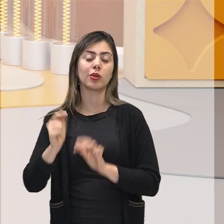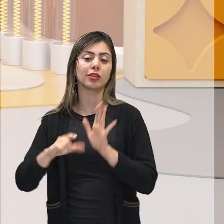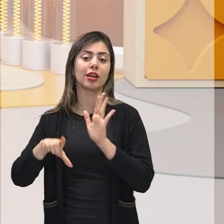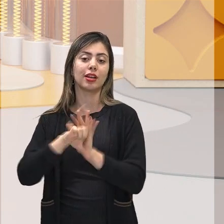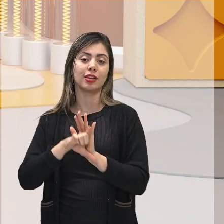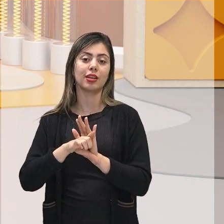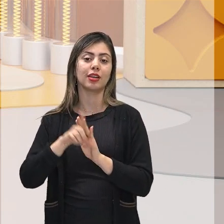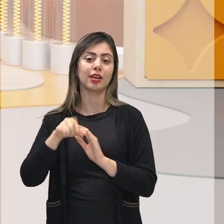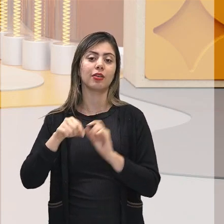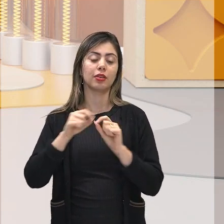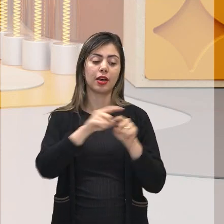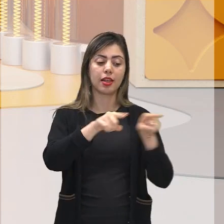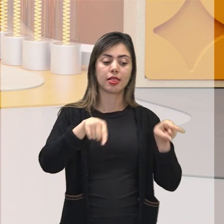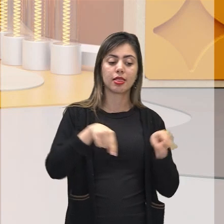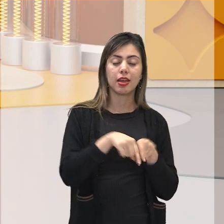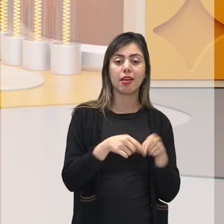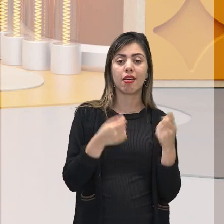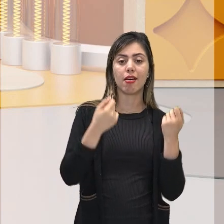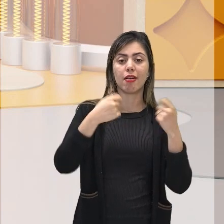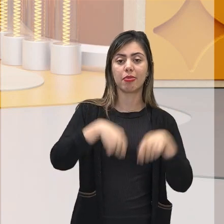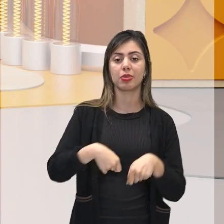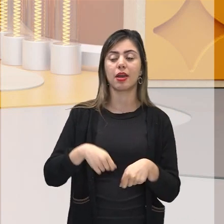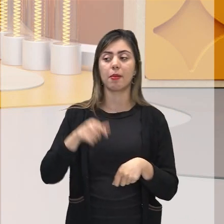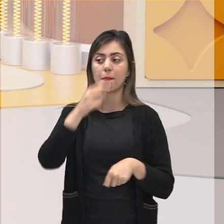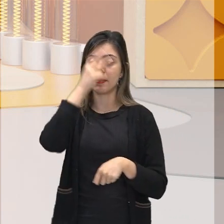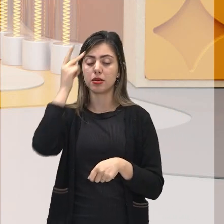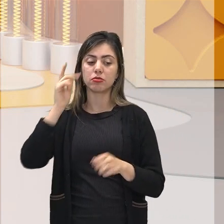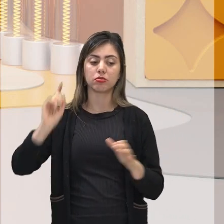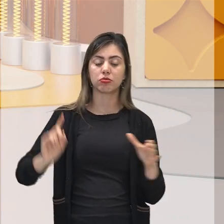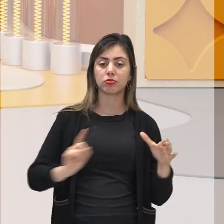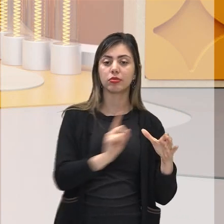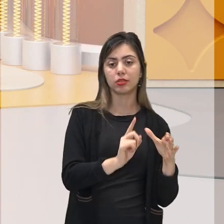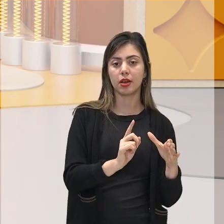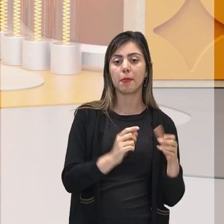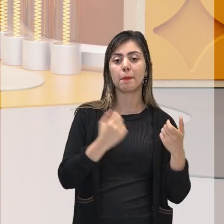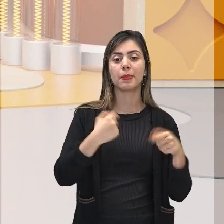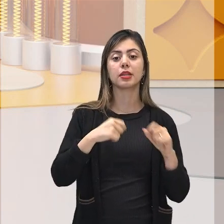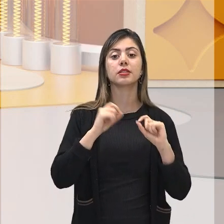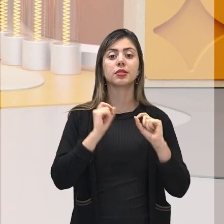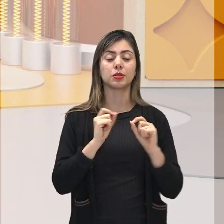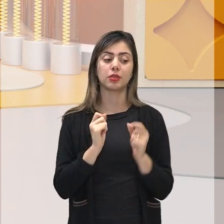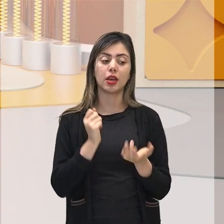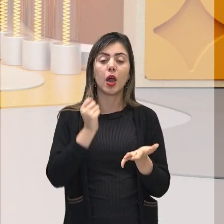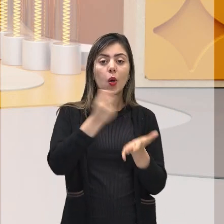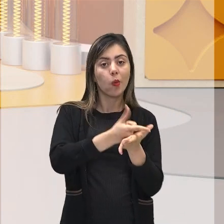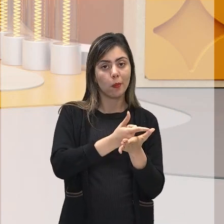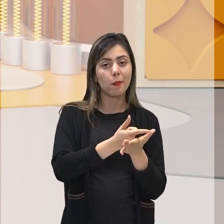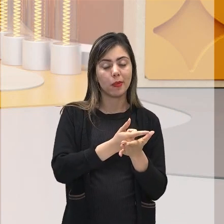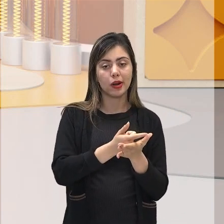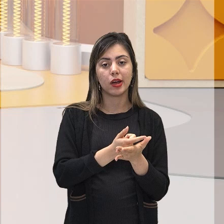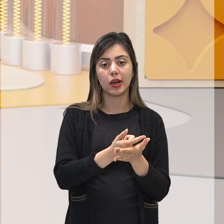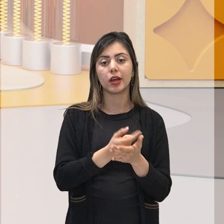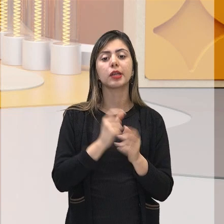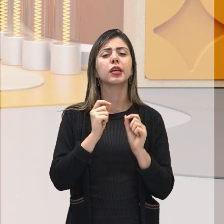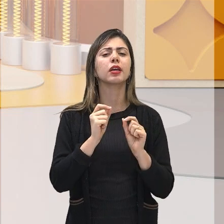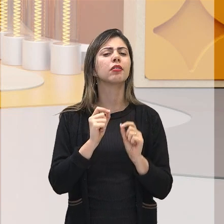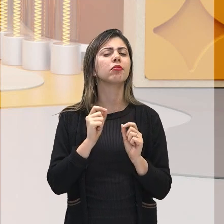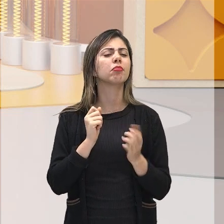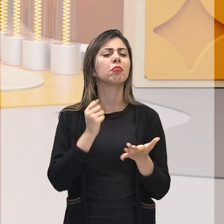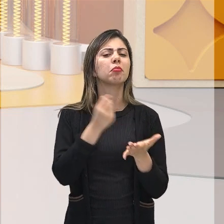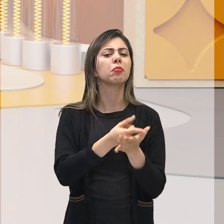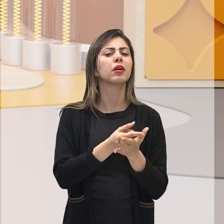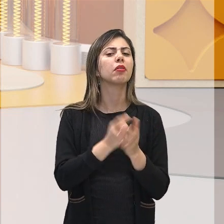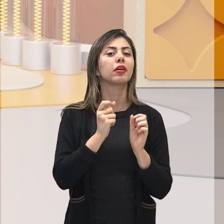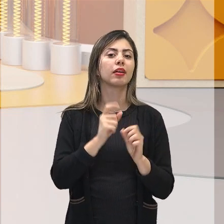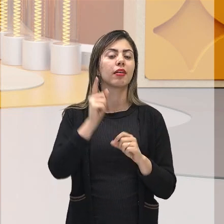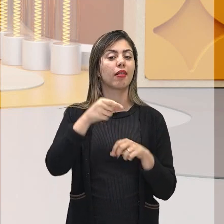E as terras que poderiam ser ocupadas por quem chegasse, agora teriam que ser compradas. Compradas de quem? Ué, da